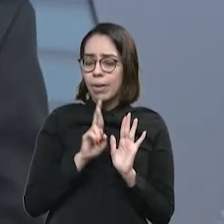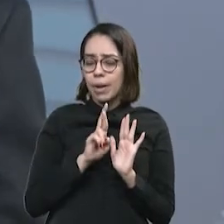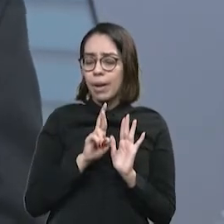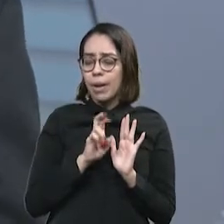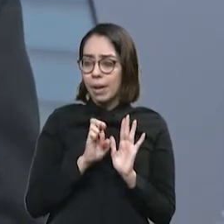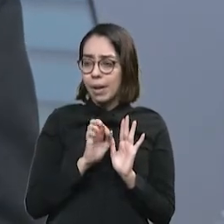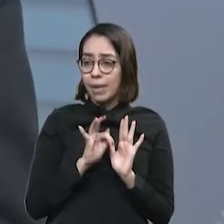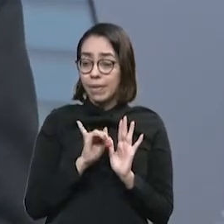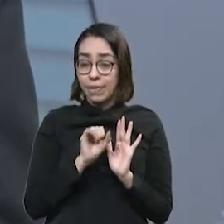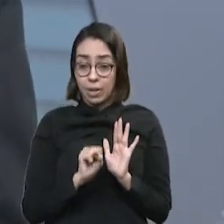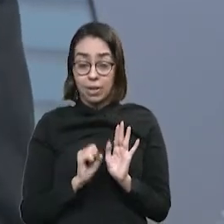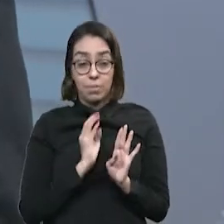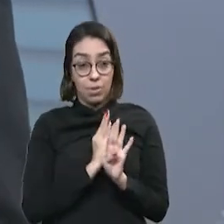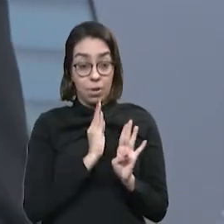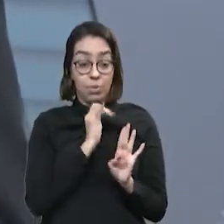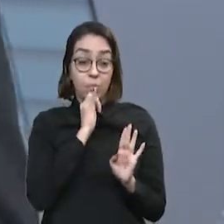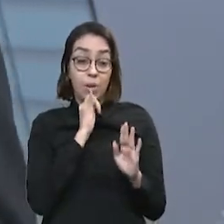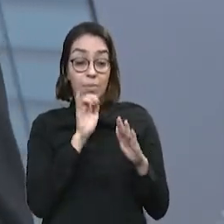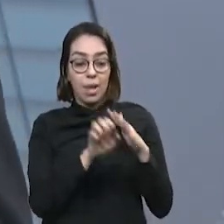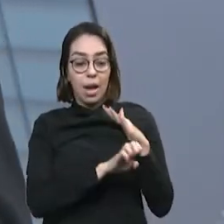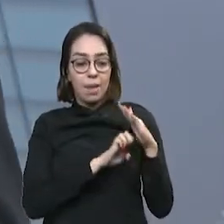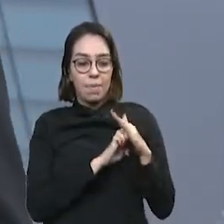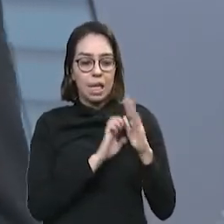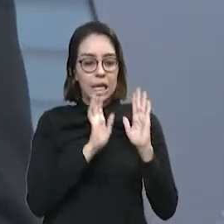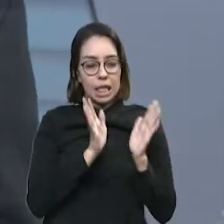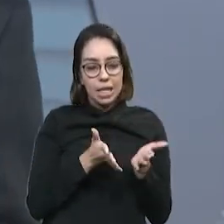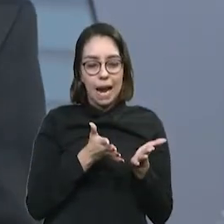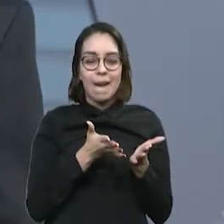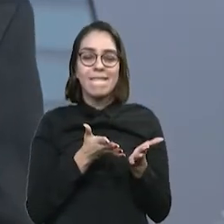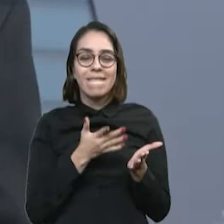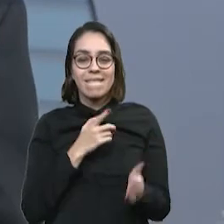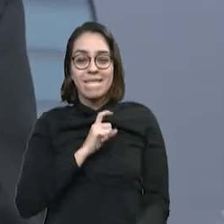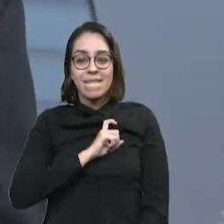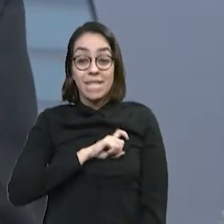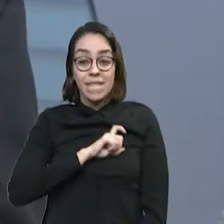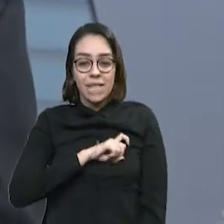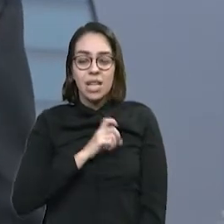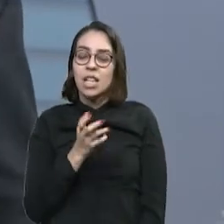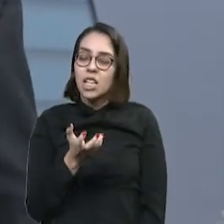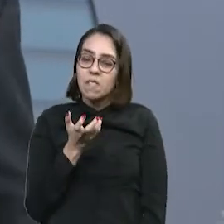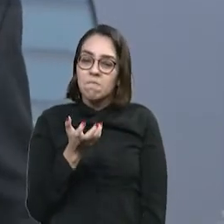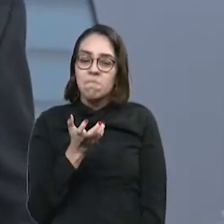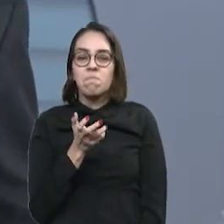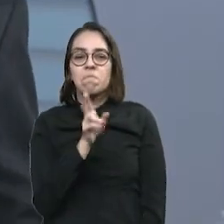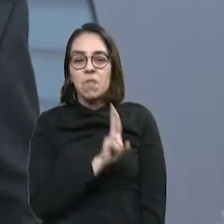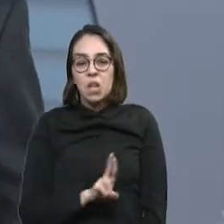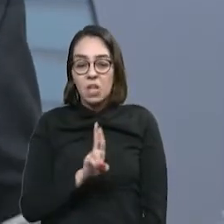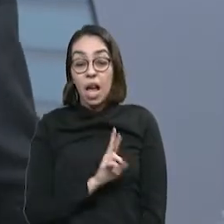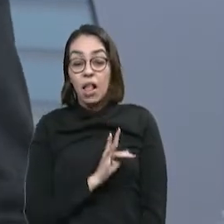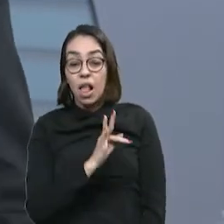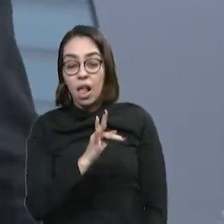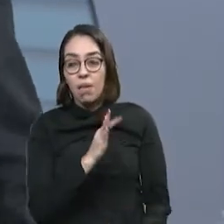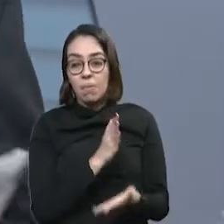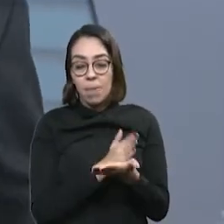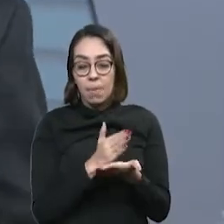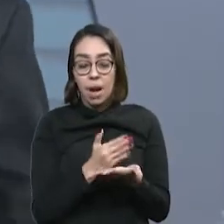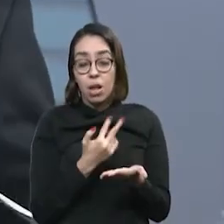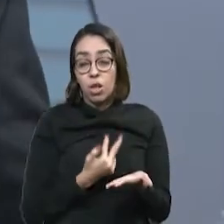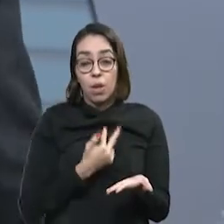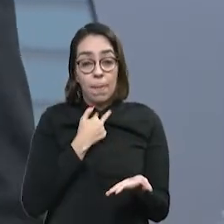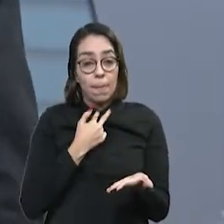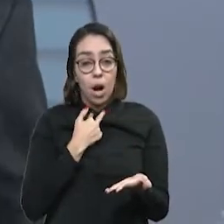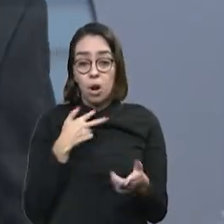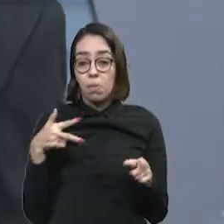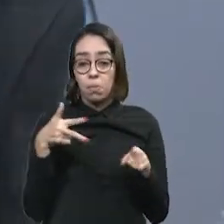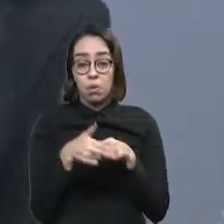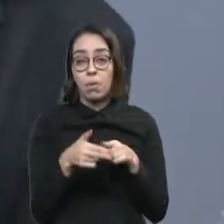que entram nesse ciclo vicioso já usando da má fé do Refis, elas não podem mais entrar no Refis assim como